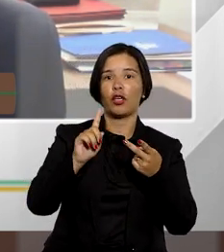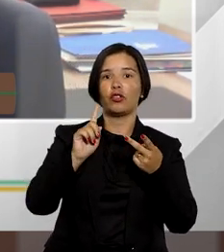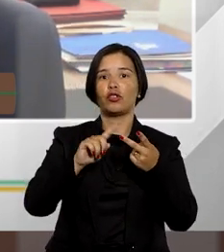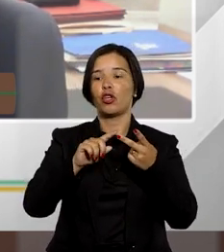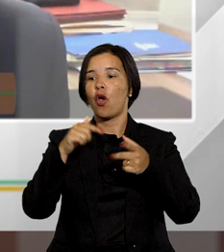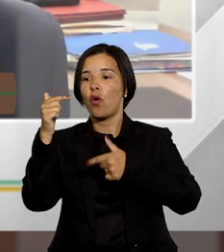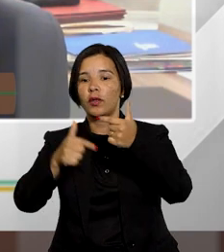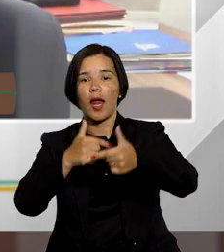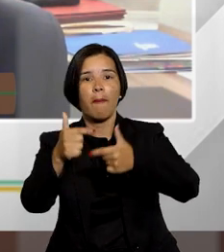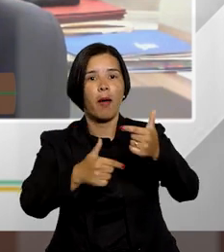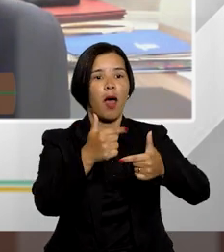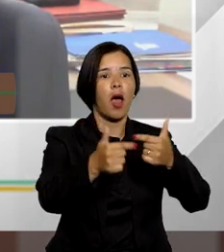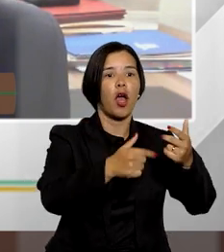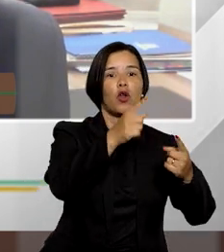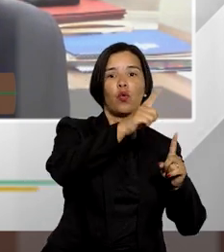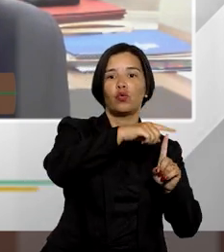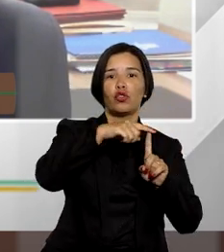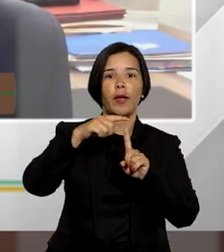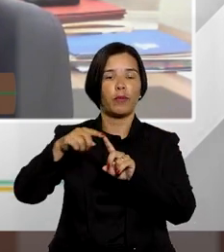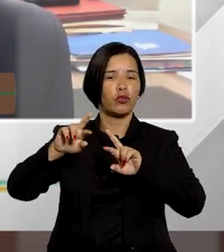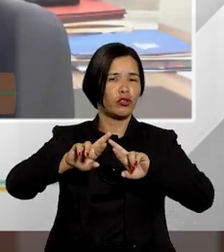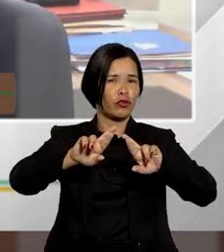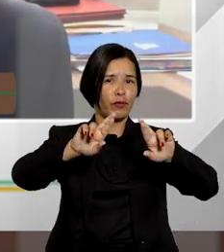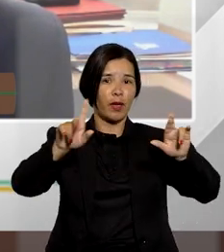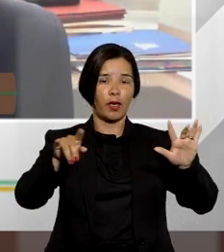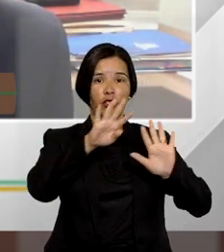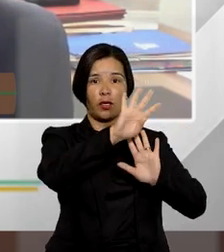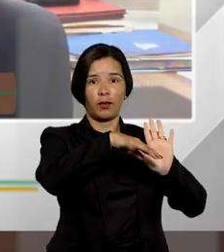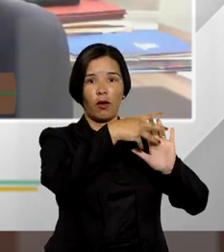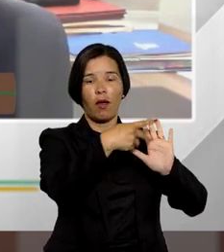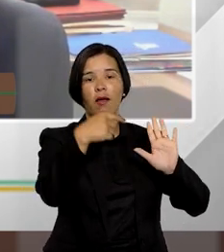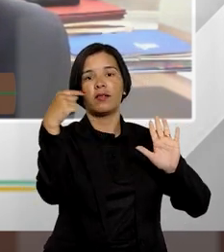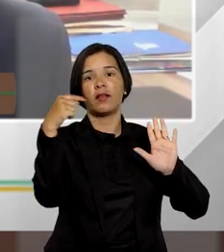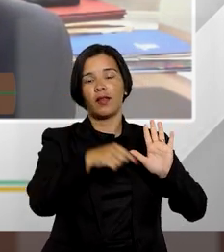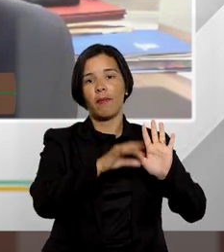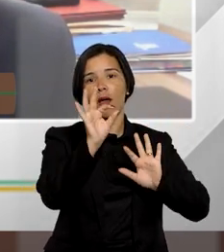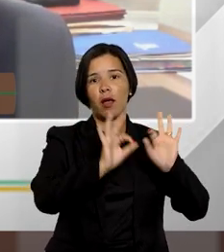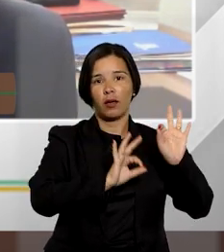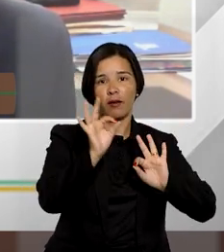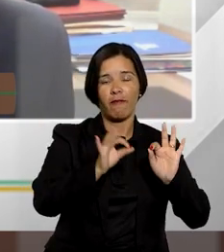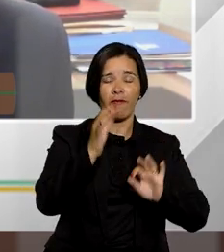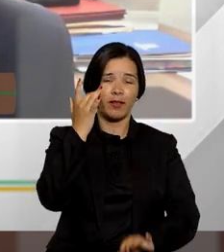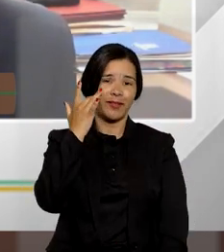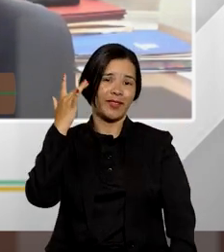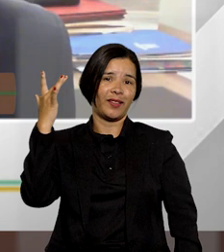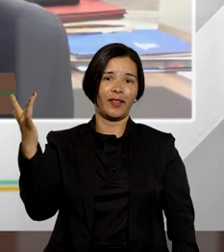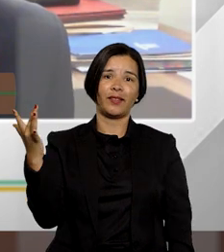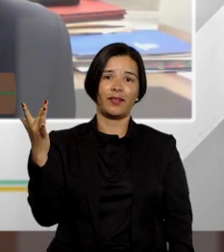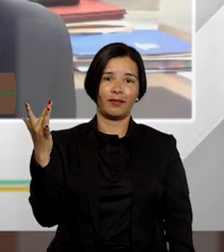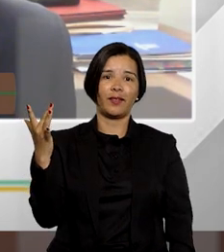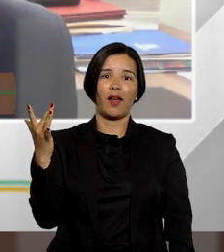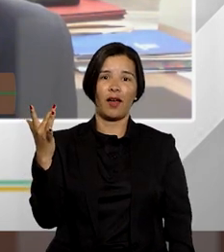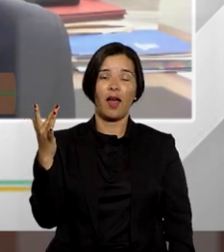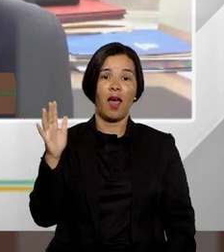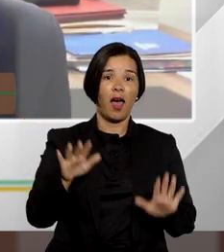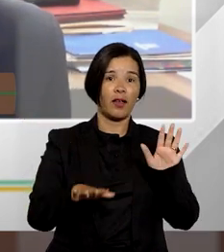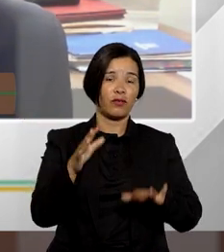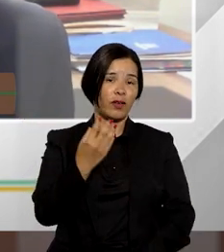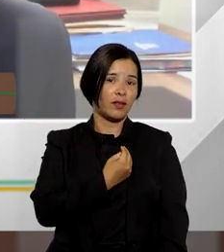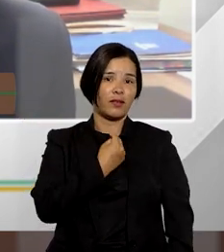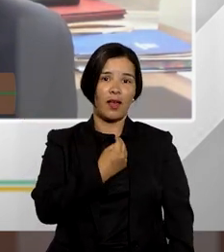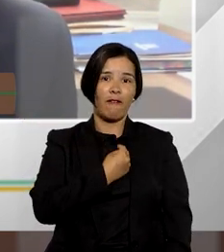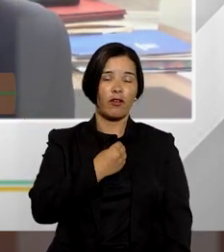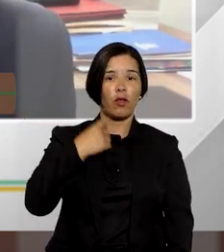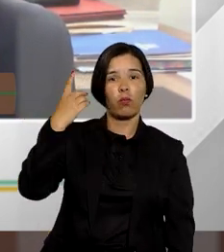sido o trabalho desenvolvido e essas tabelas são inclusive feitas para facilitar às vezes por vezes a